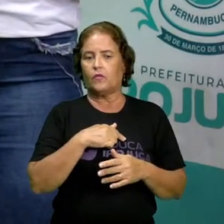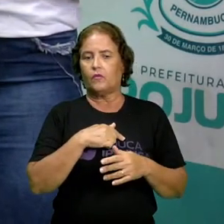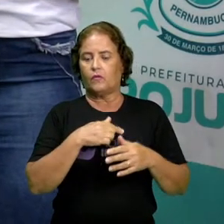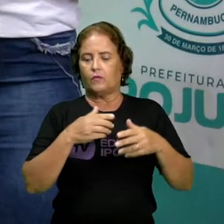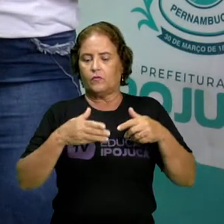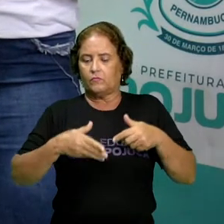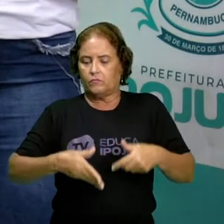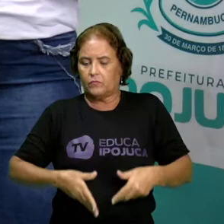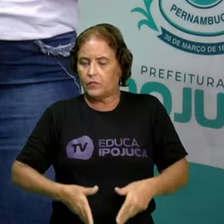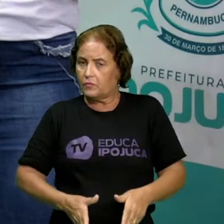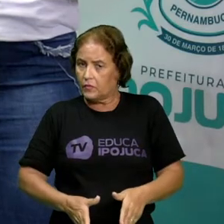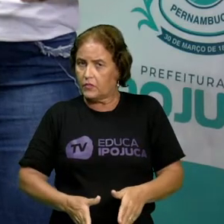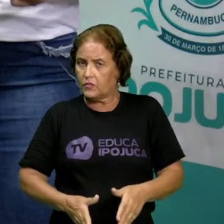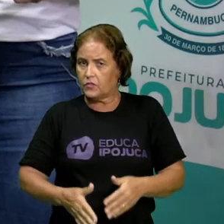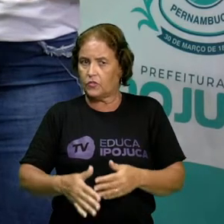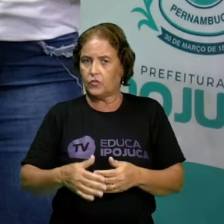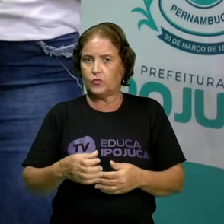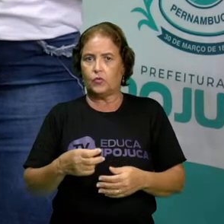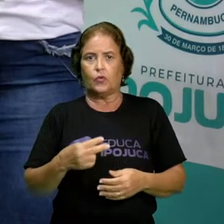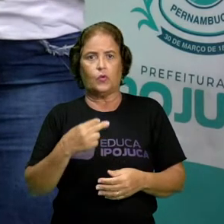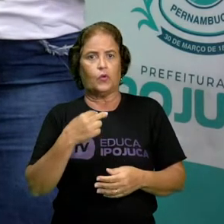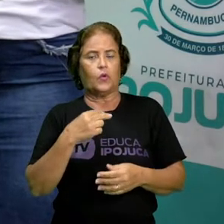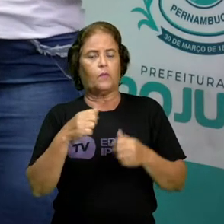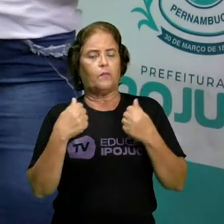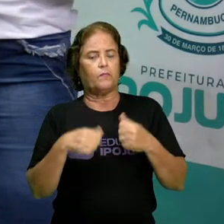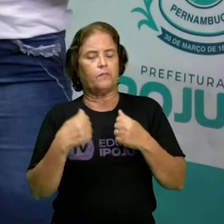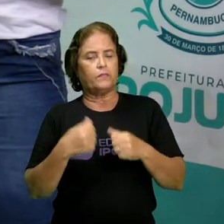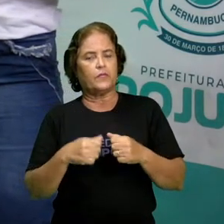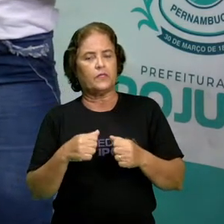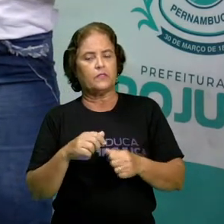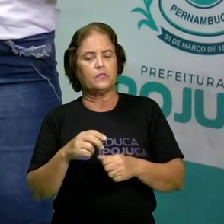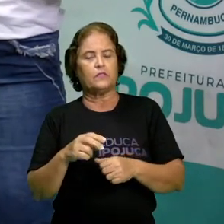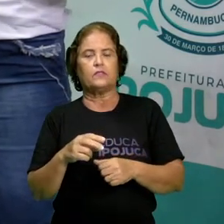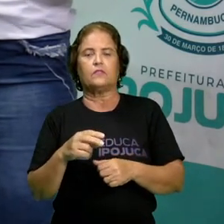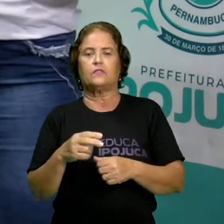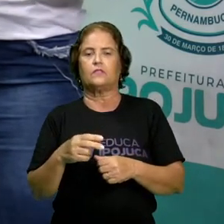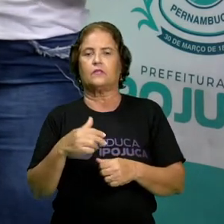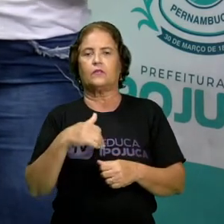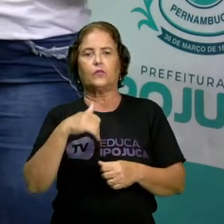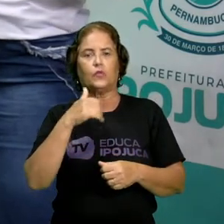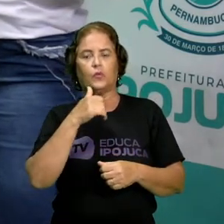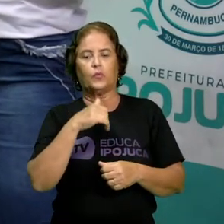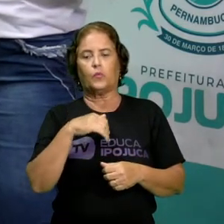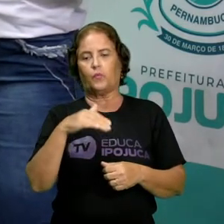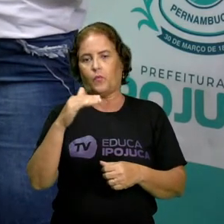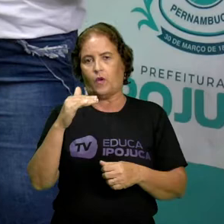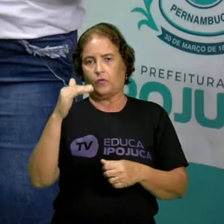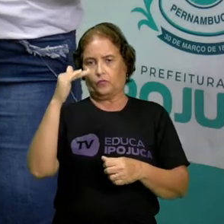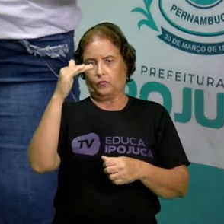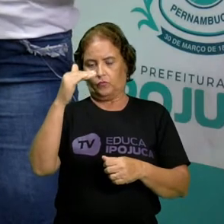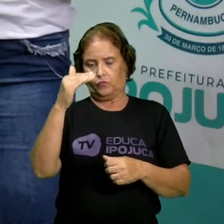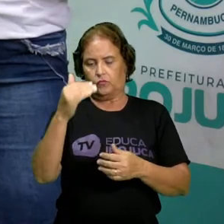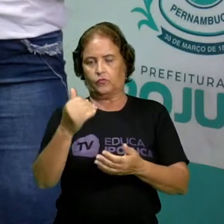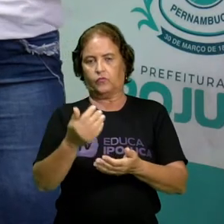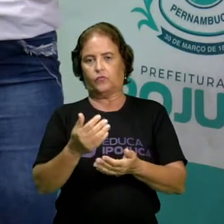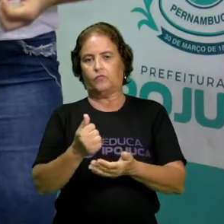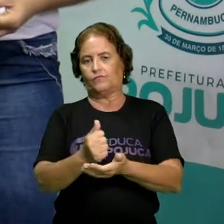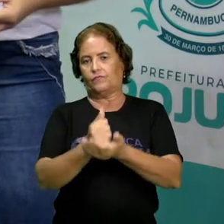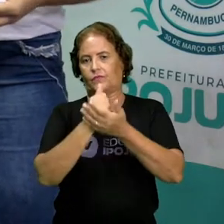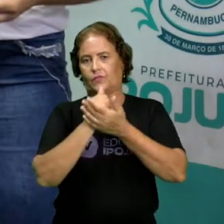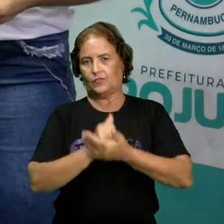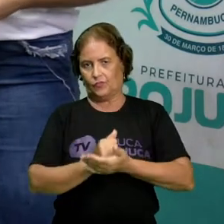-nascido e as crianças, eles necessitam de quê? Eles necessitam do auxílio para realizar